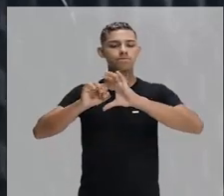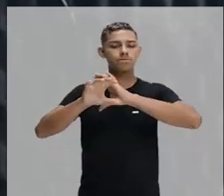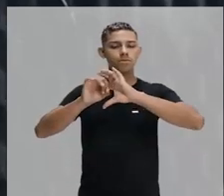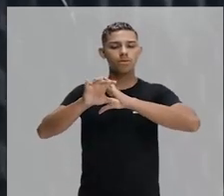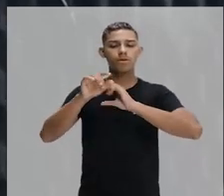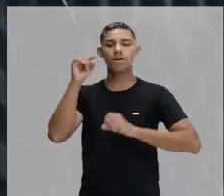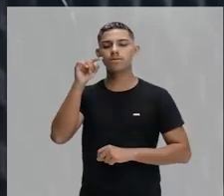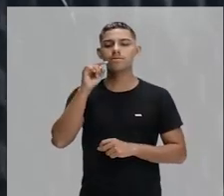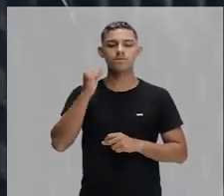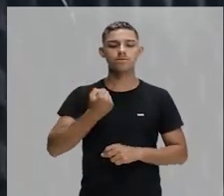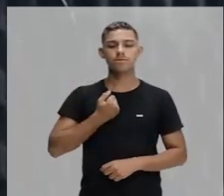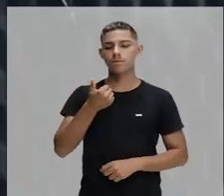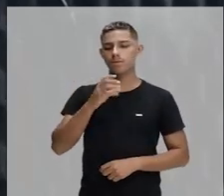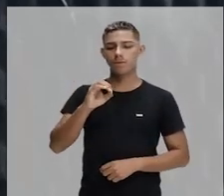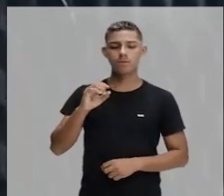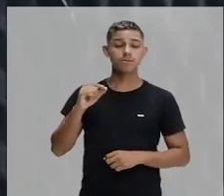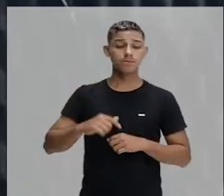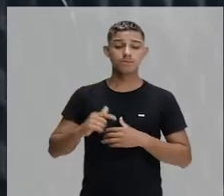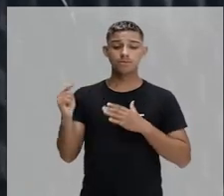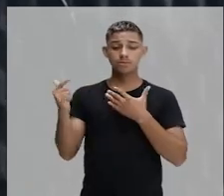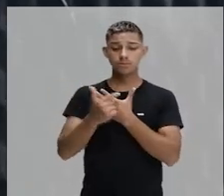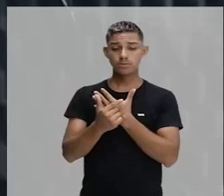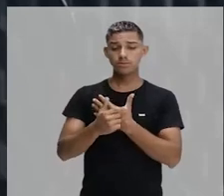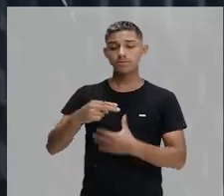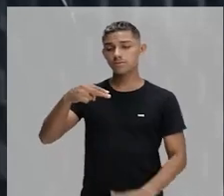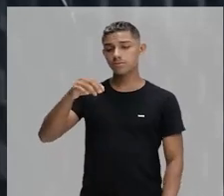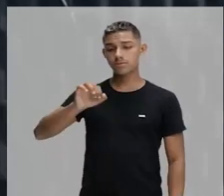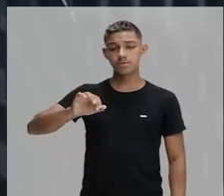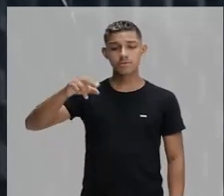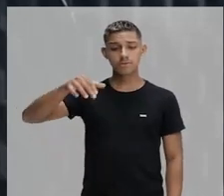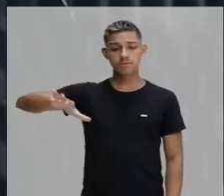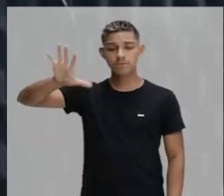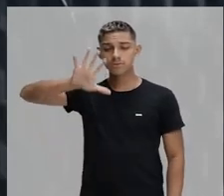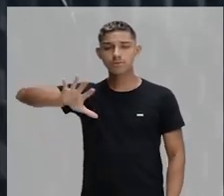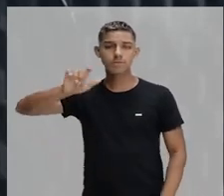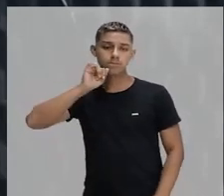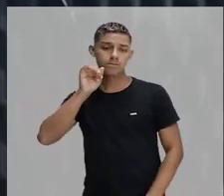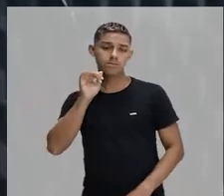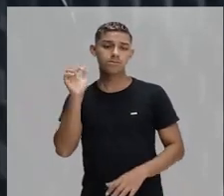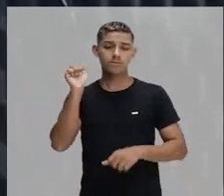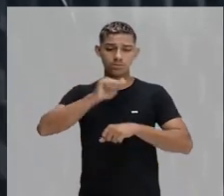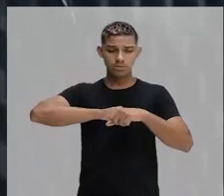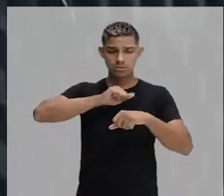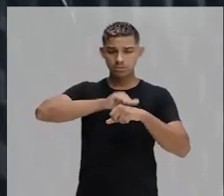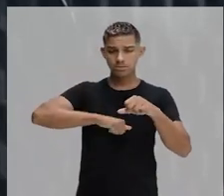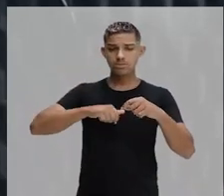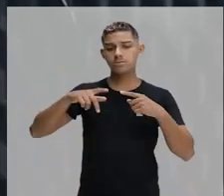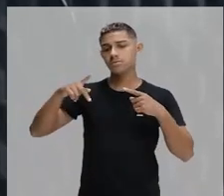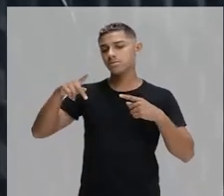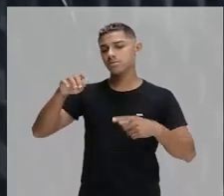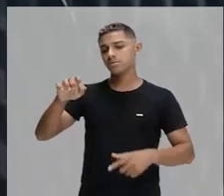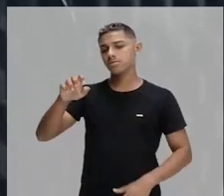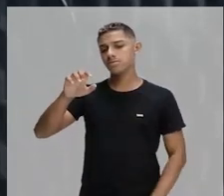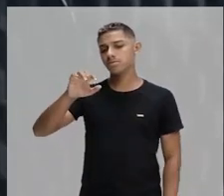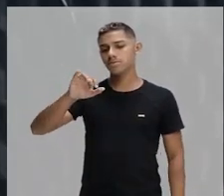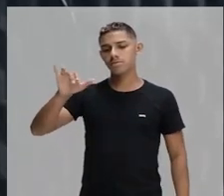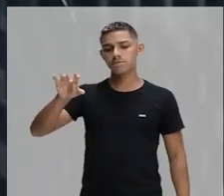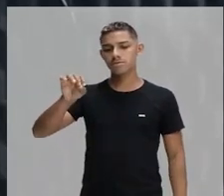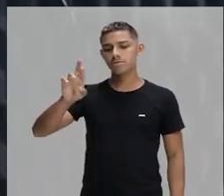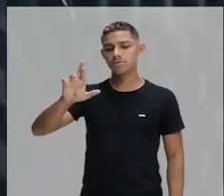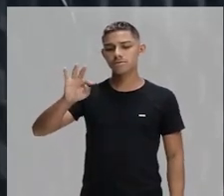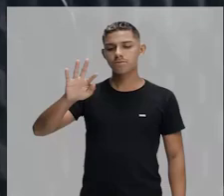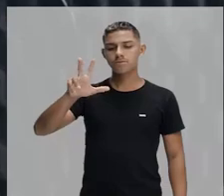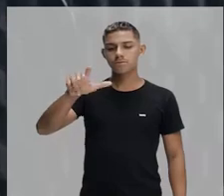Ele diz que todos os papéis que a Rede Globo coloca nordestino, ela coloca de uma forma pejorativa, para servir de chacota,